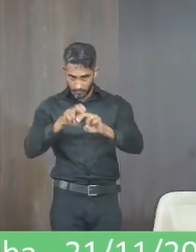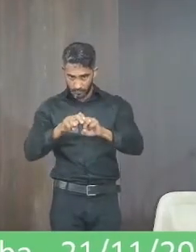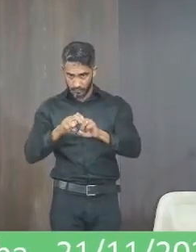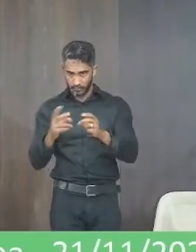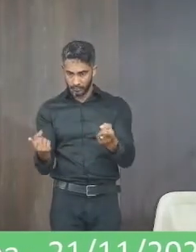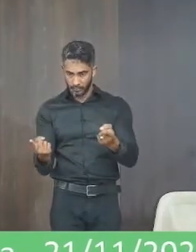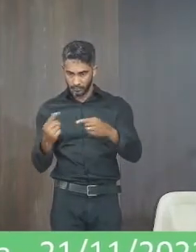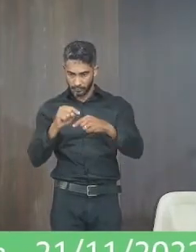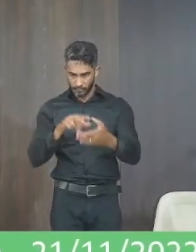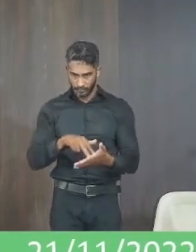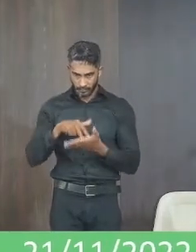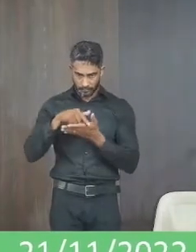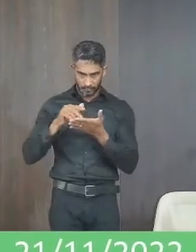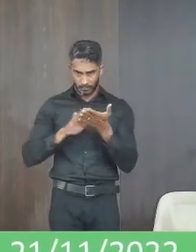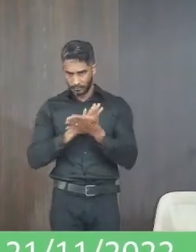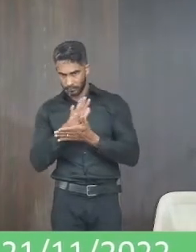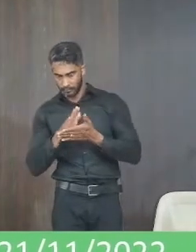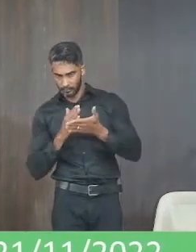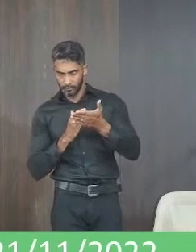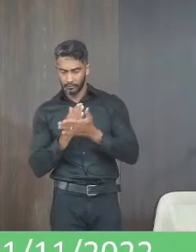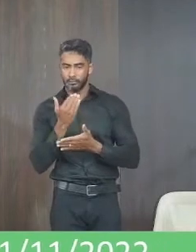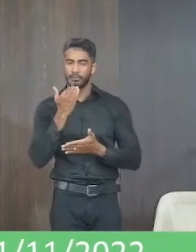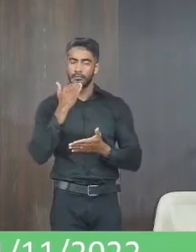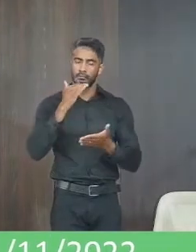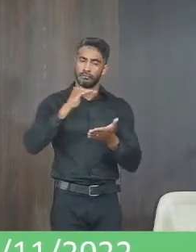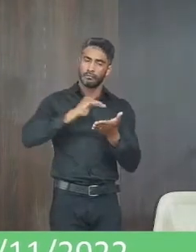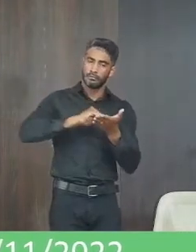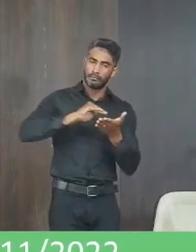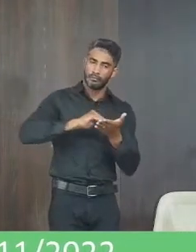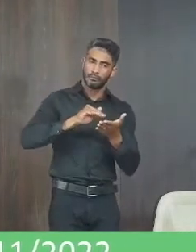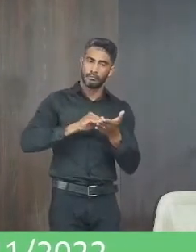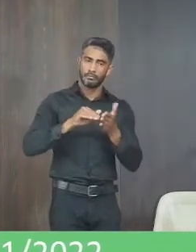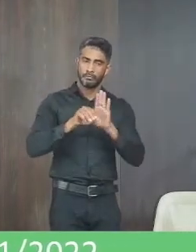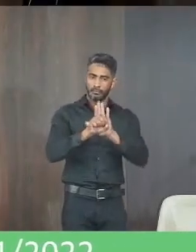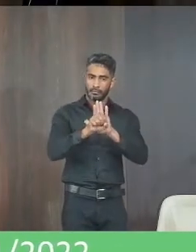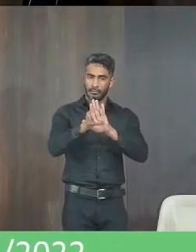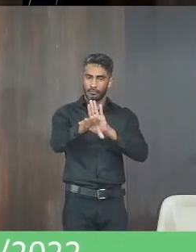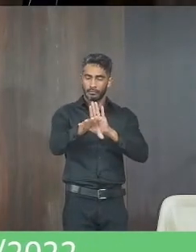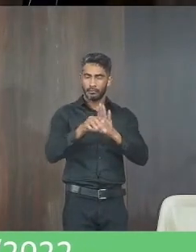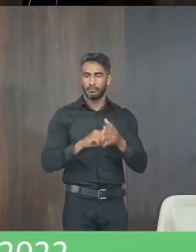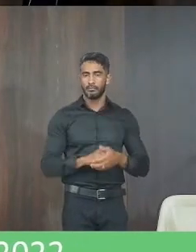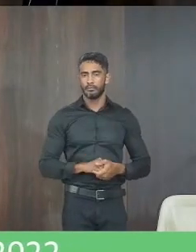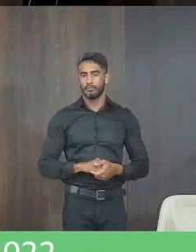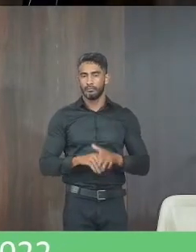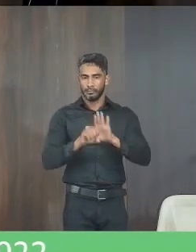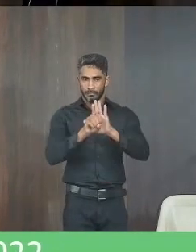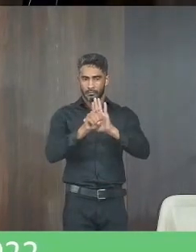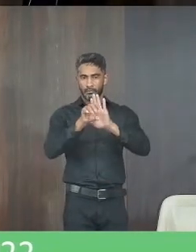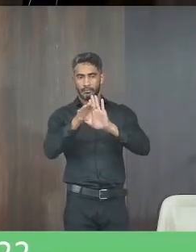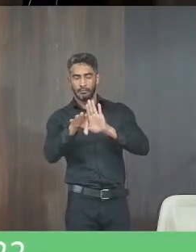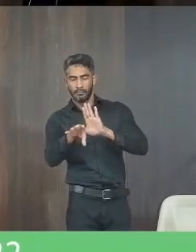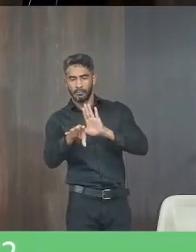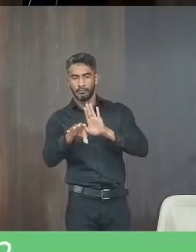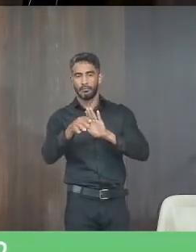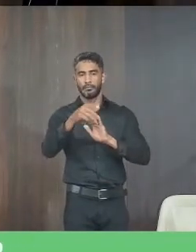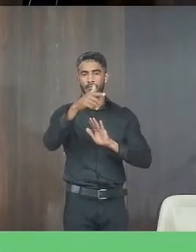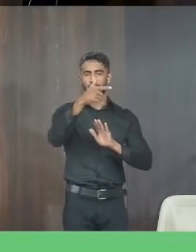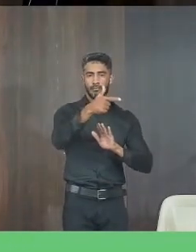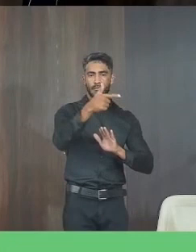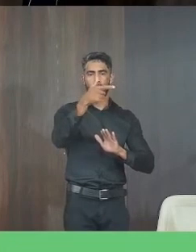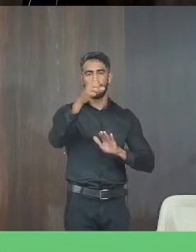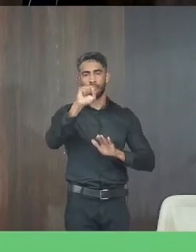levantem aprovados solicita seu secretário faça a leitura das indicações de necessidade indicação de necessidade